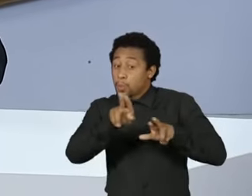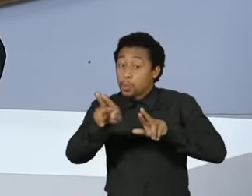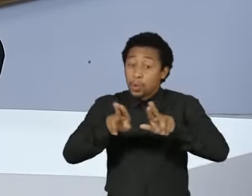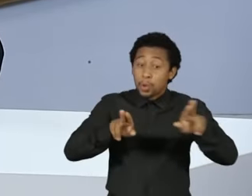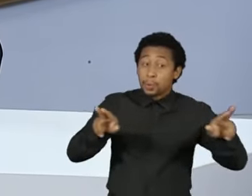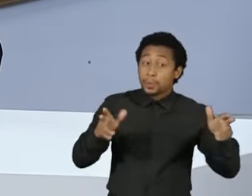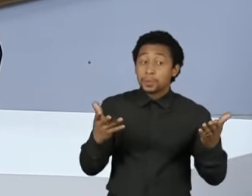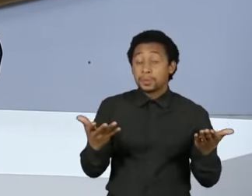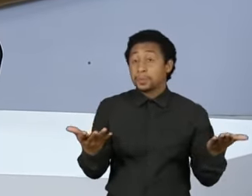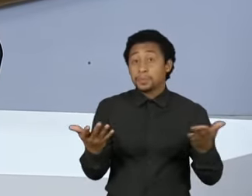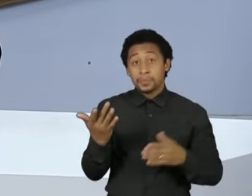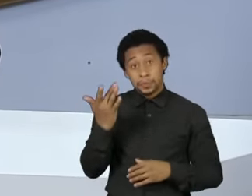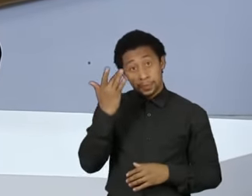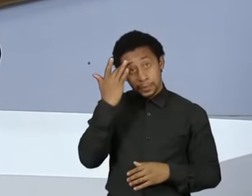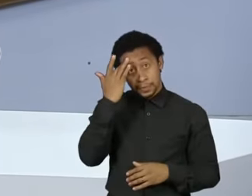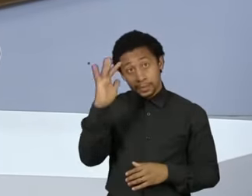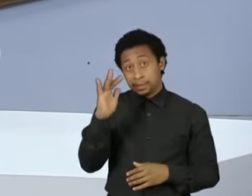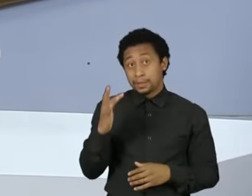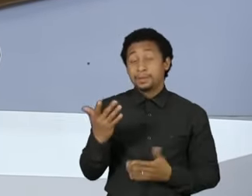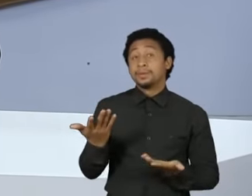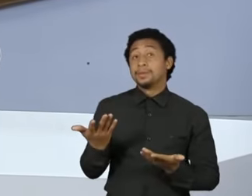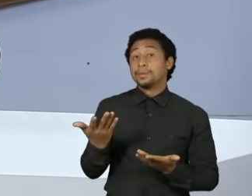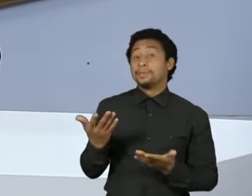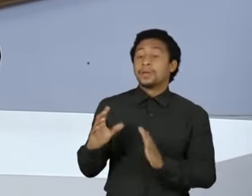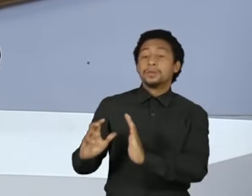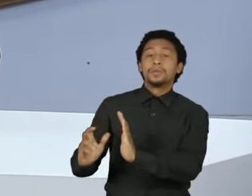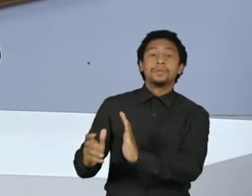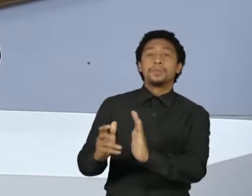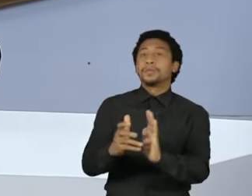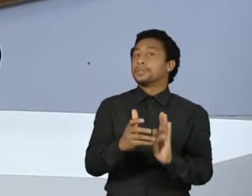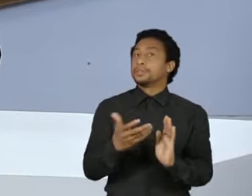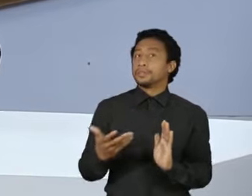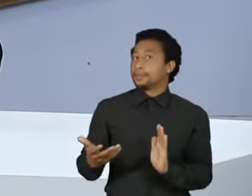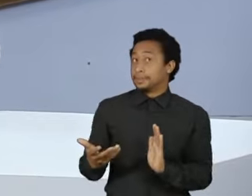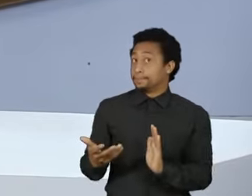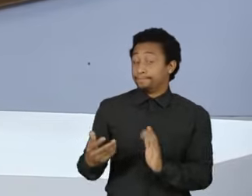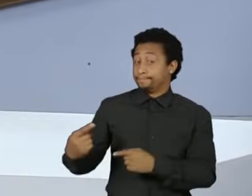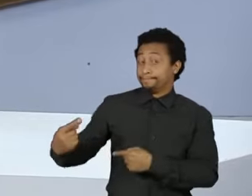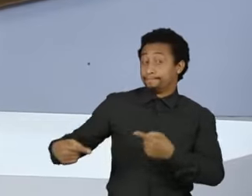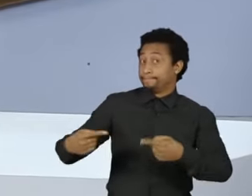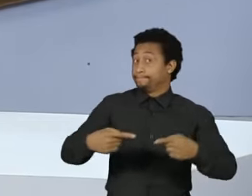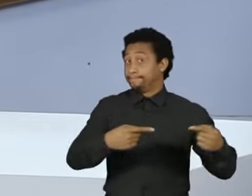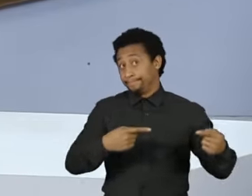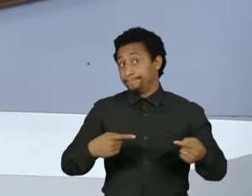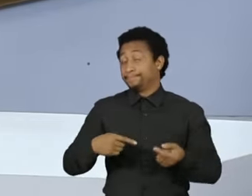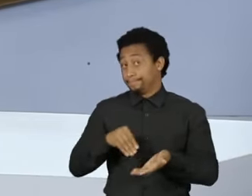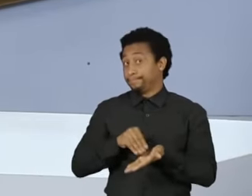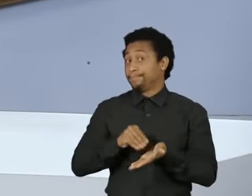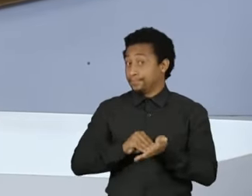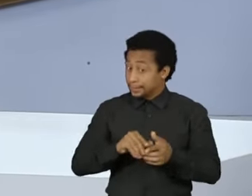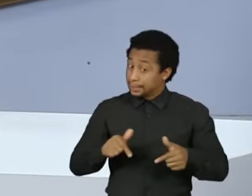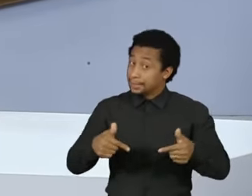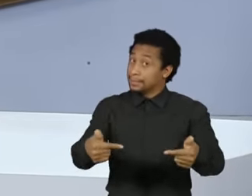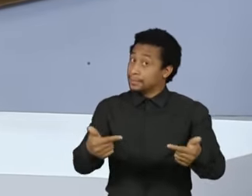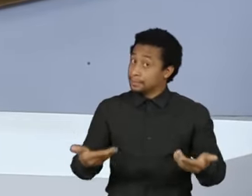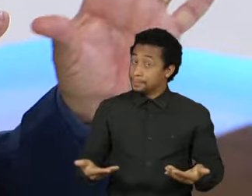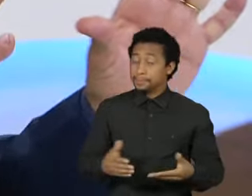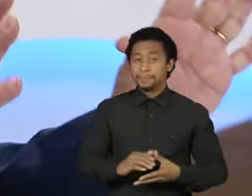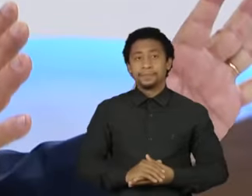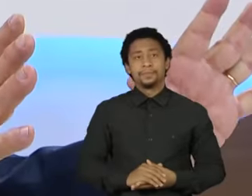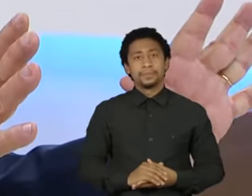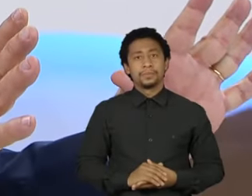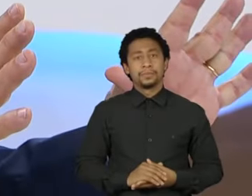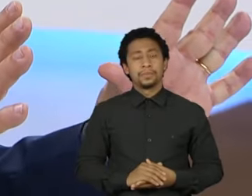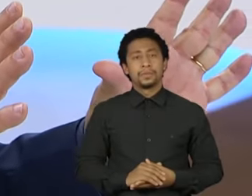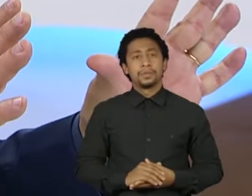partidos. O fato é, os partidos não estão fazendo com que as lideranças apareçam. Quer dizer, a estrutura